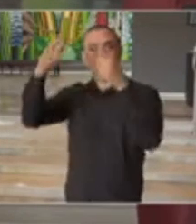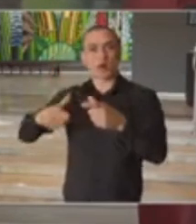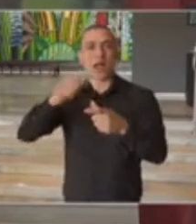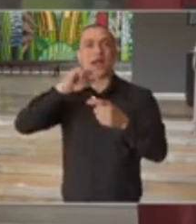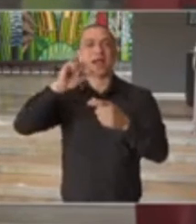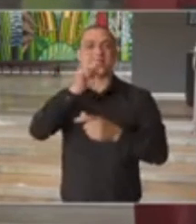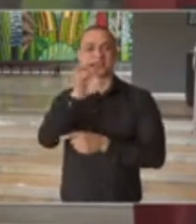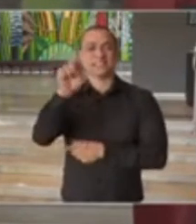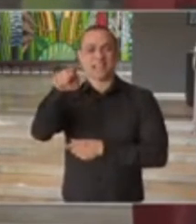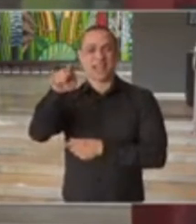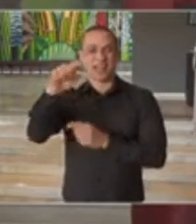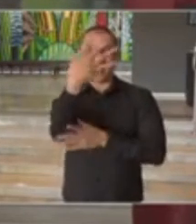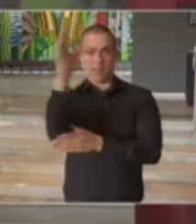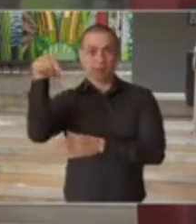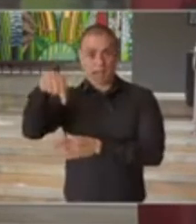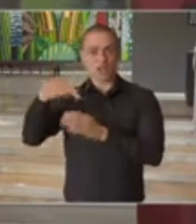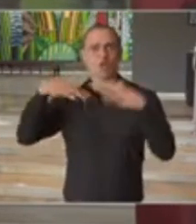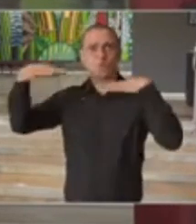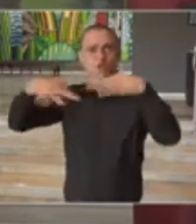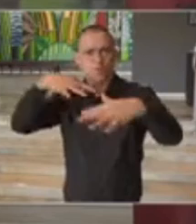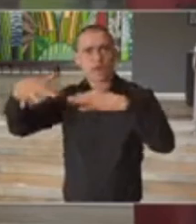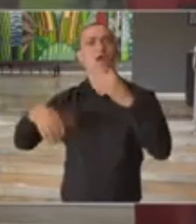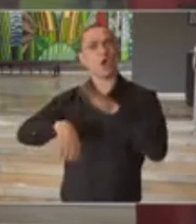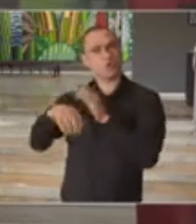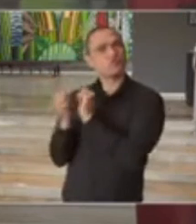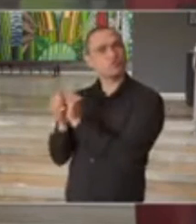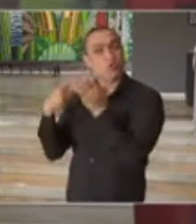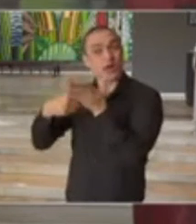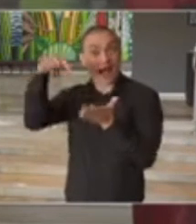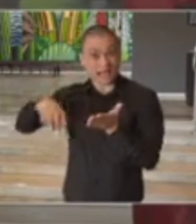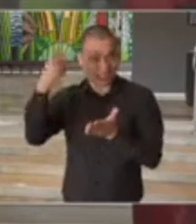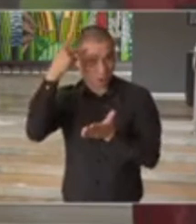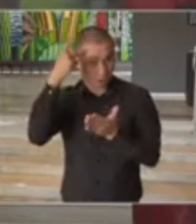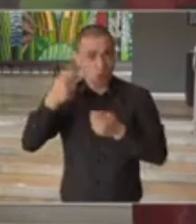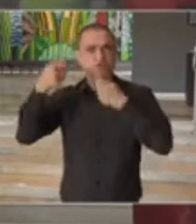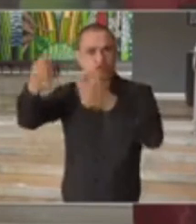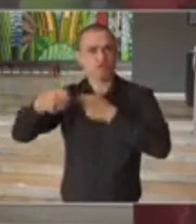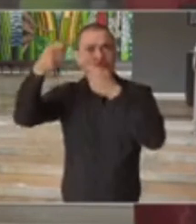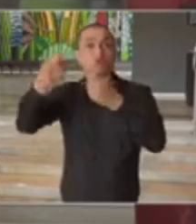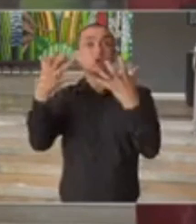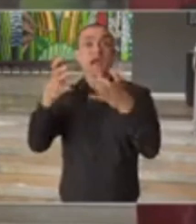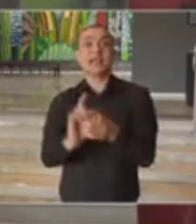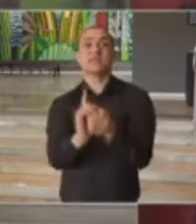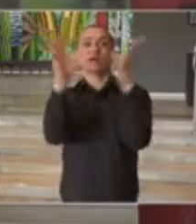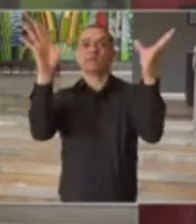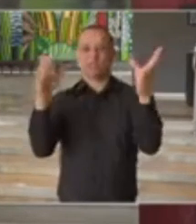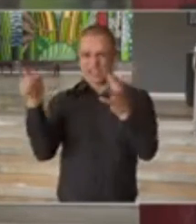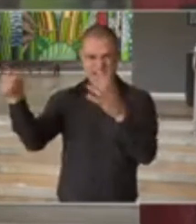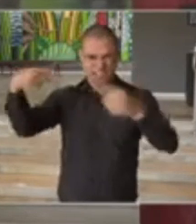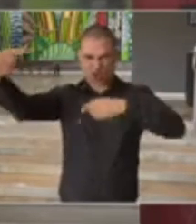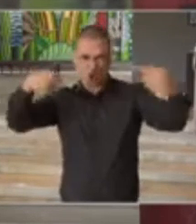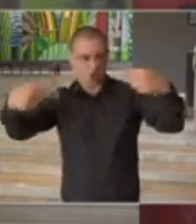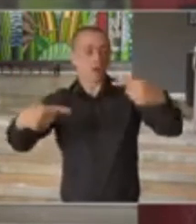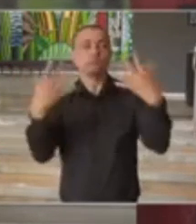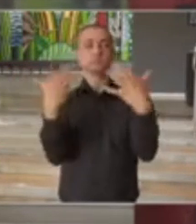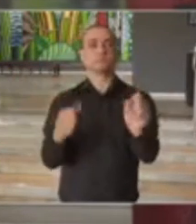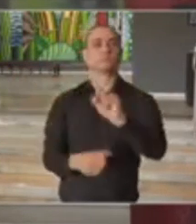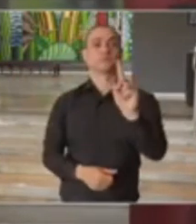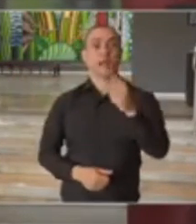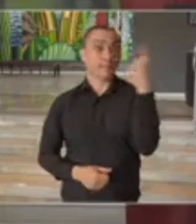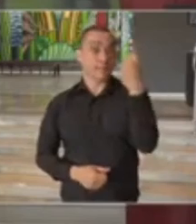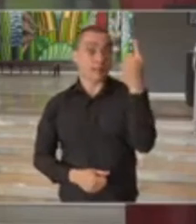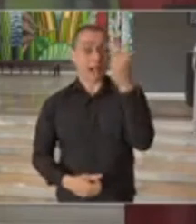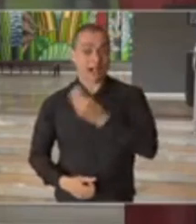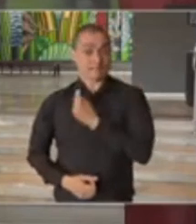da Sé. Aqui se preserva a democracia. Então, nós não vamos permitir esse tipo de confronto, primeiro, para